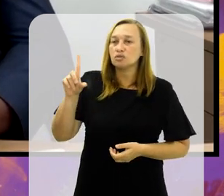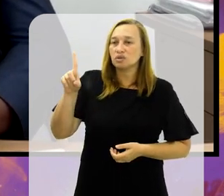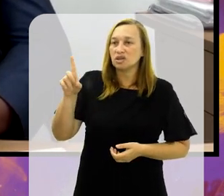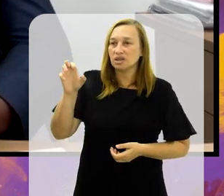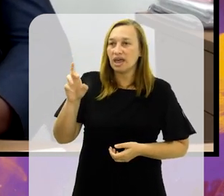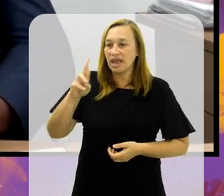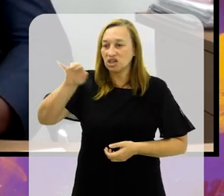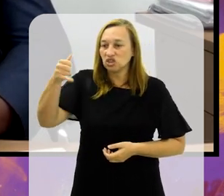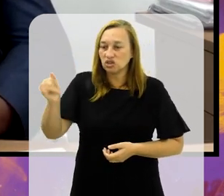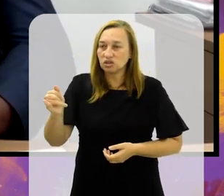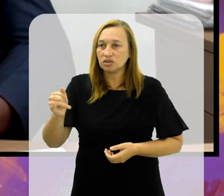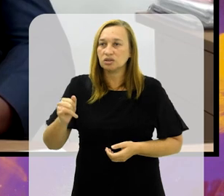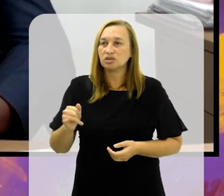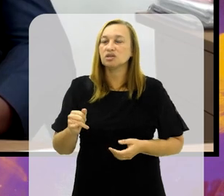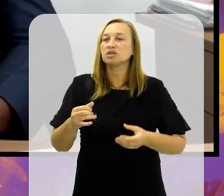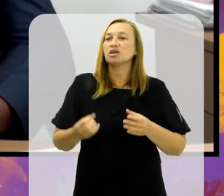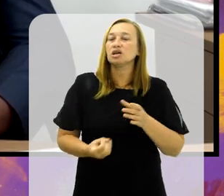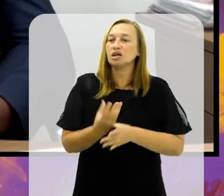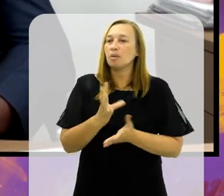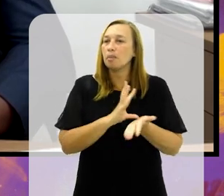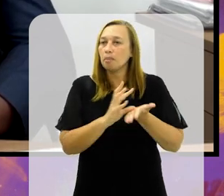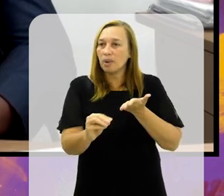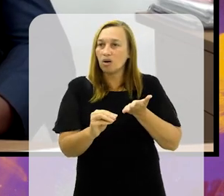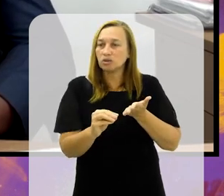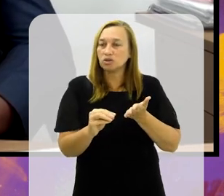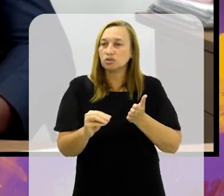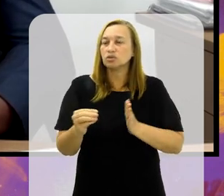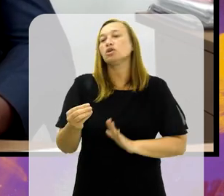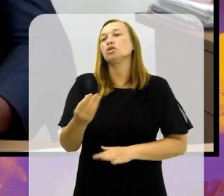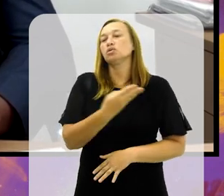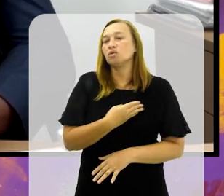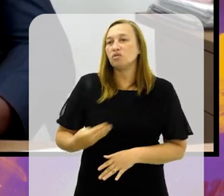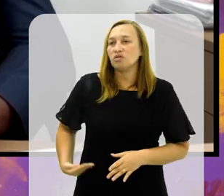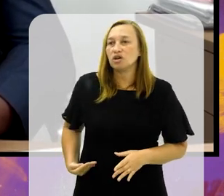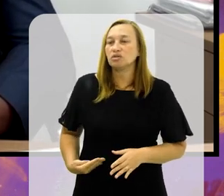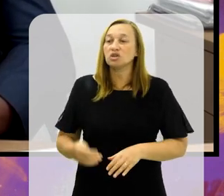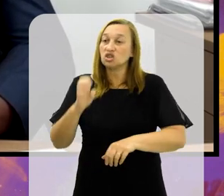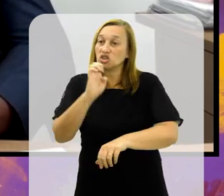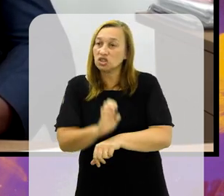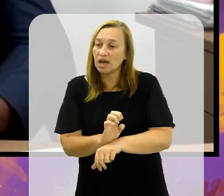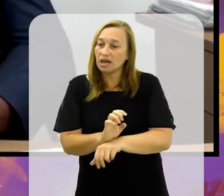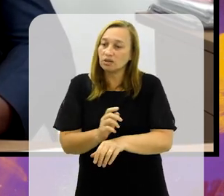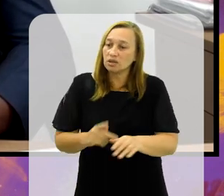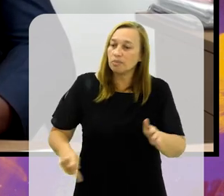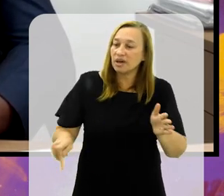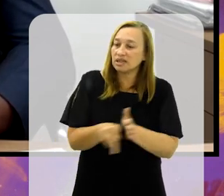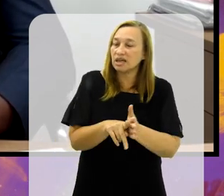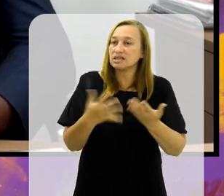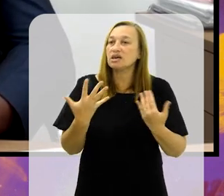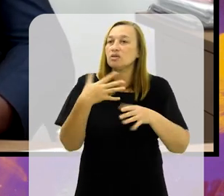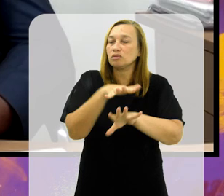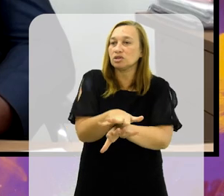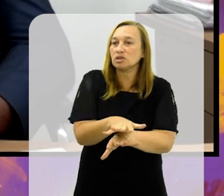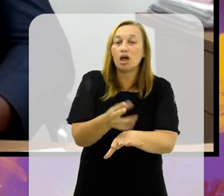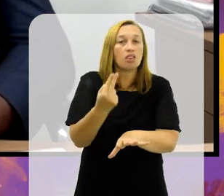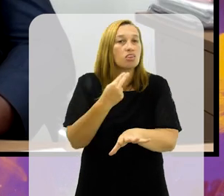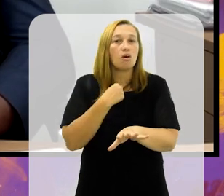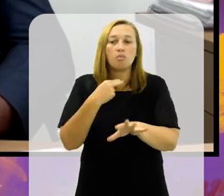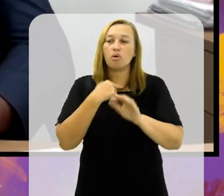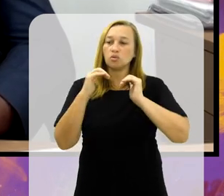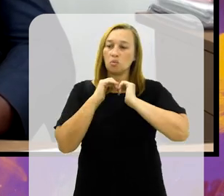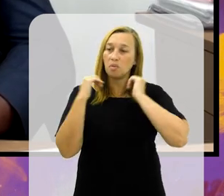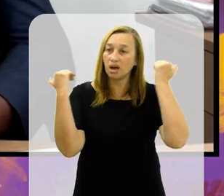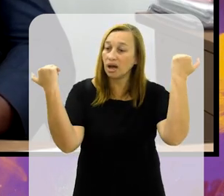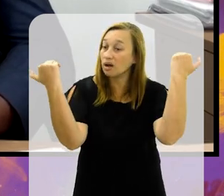nosso governo, somos o estado da inclusão. E não poderíamos furtar do Maracanã ser